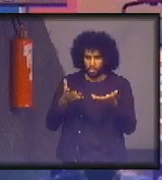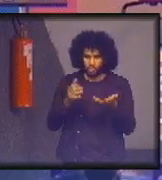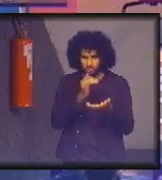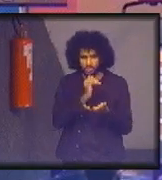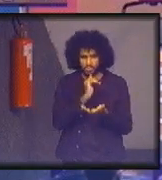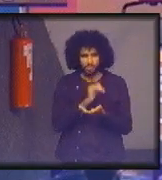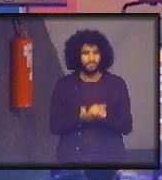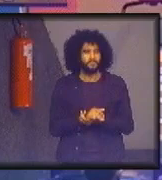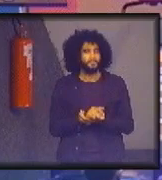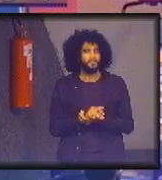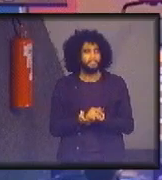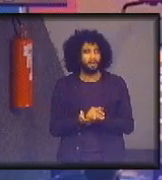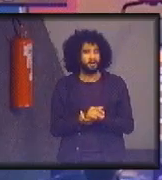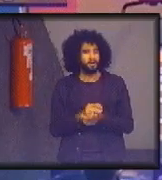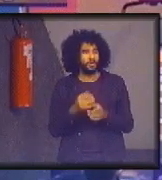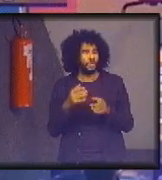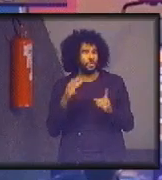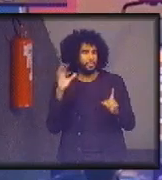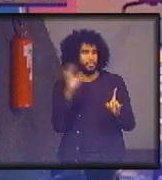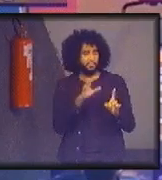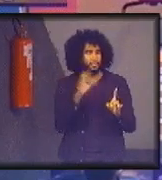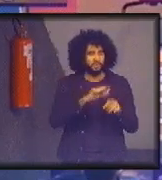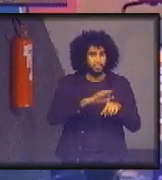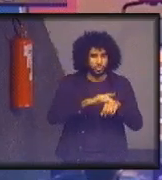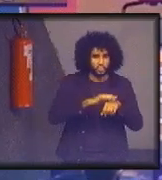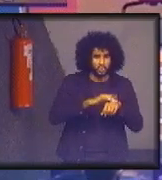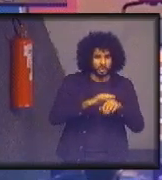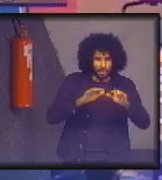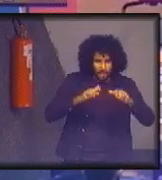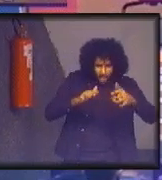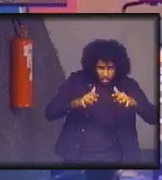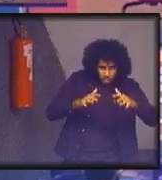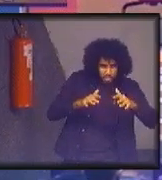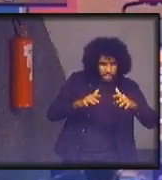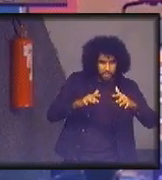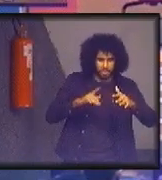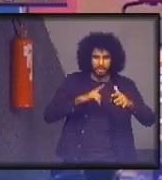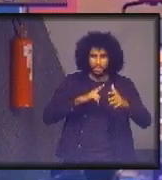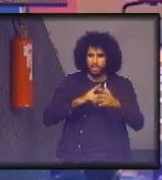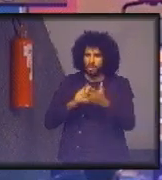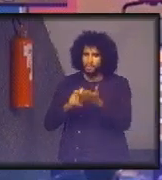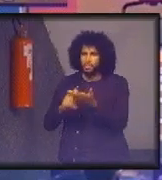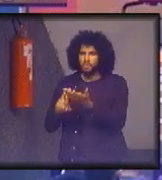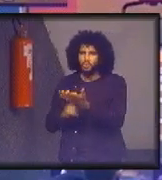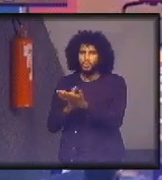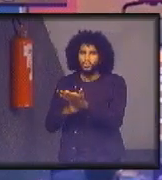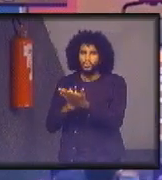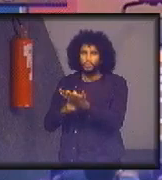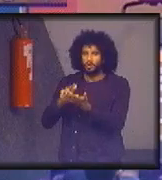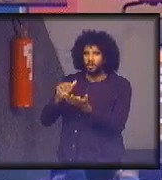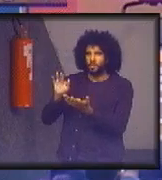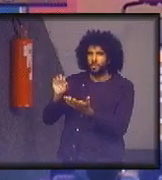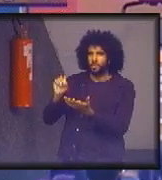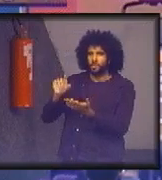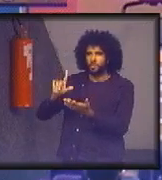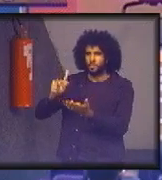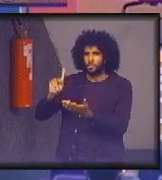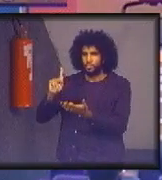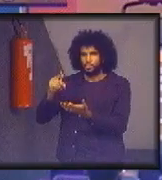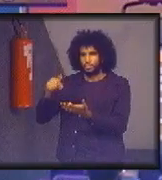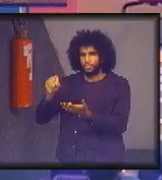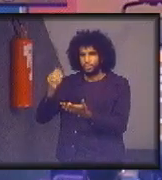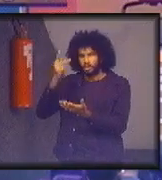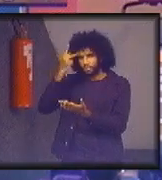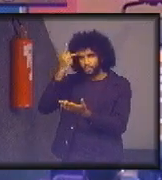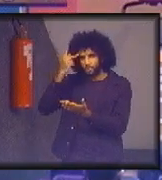Alzheimer, crianças. Saiu uma matéria na Folha do sábado, não sei se vocês viram, quem fica no trânsito em